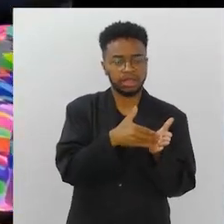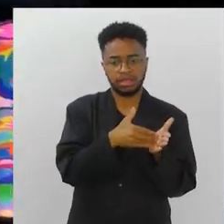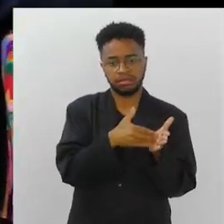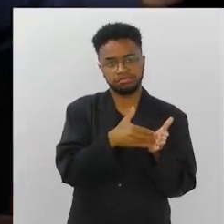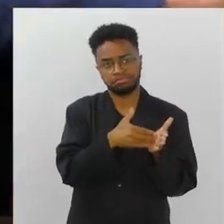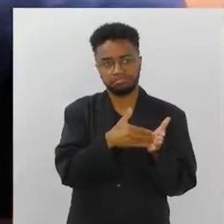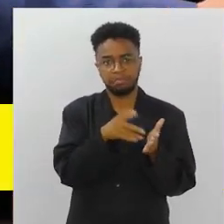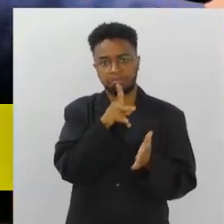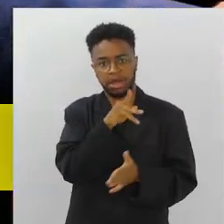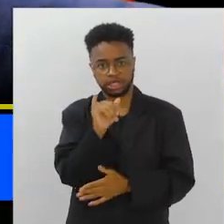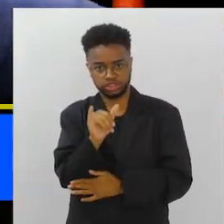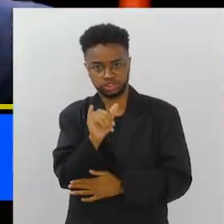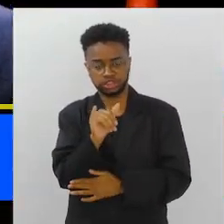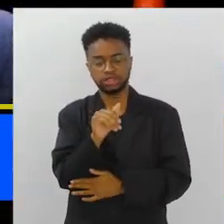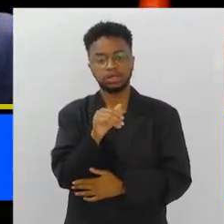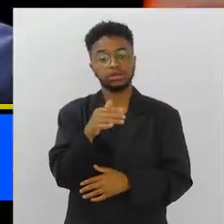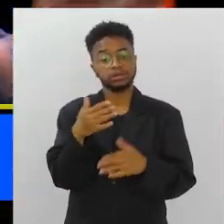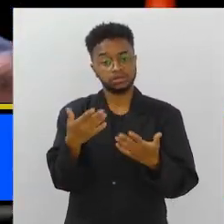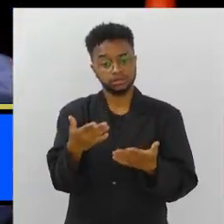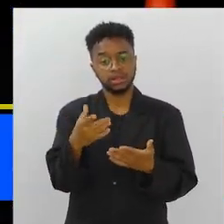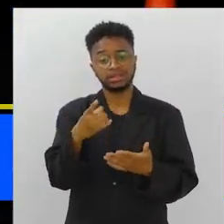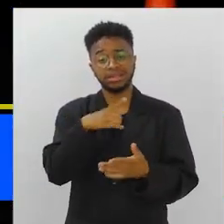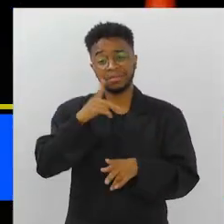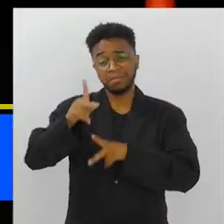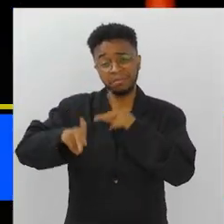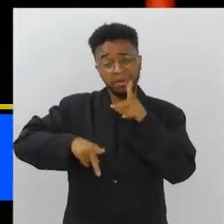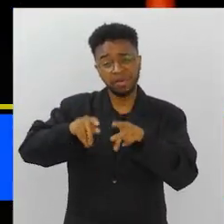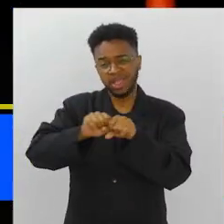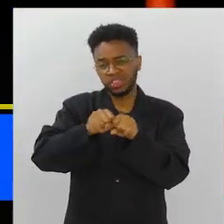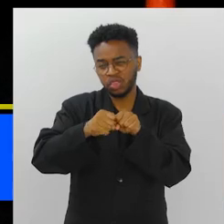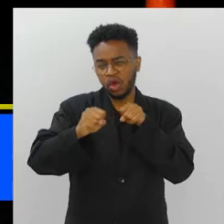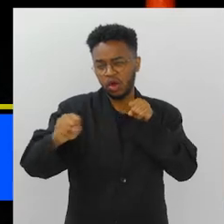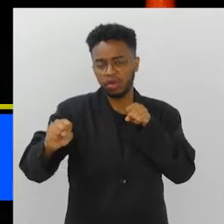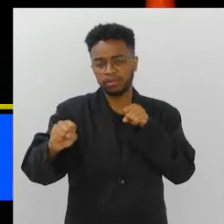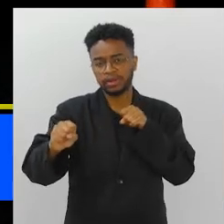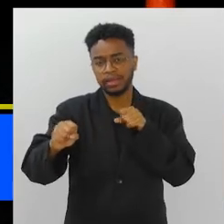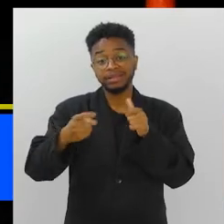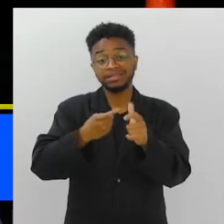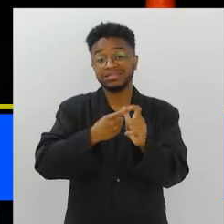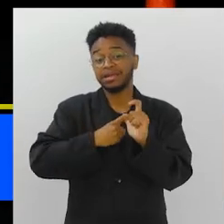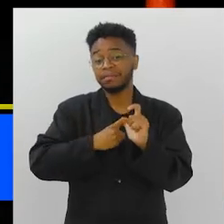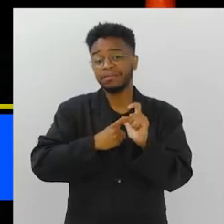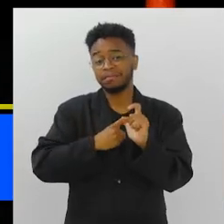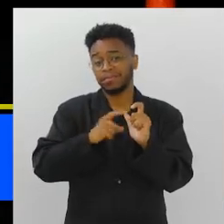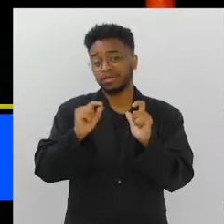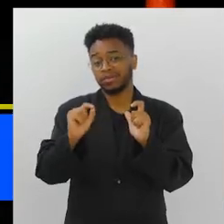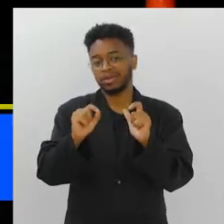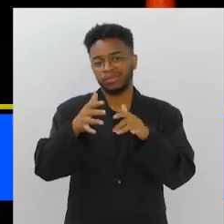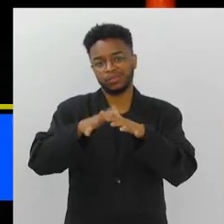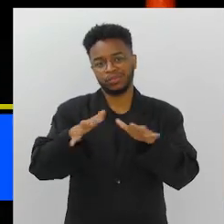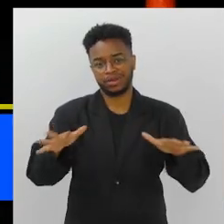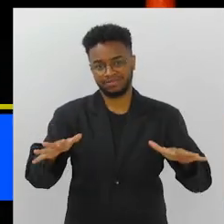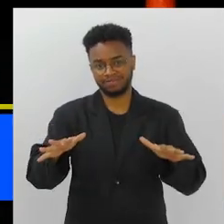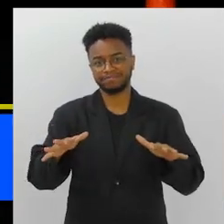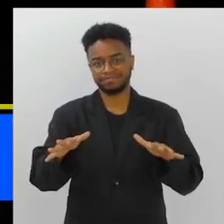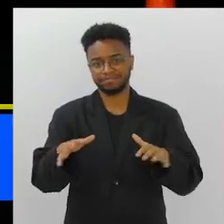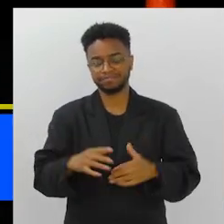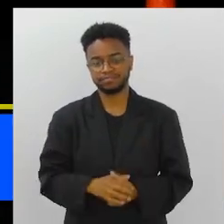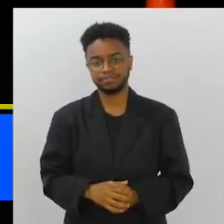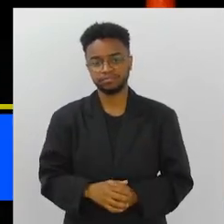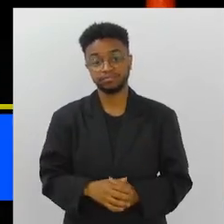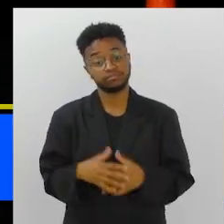até aqui embaixo, em Paraty, você tem uma população enorme que depende necessariamente do mar.